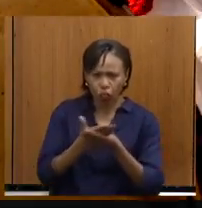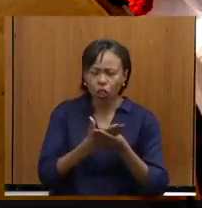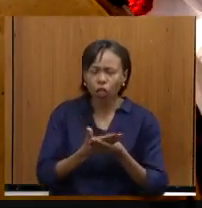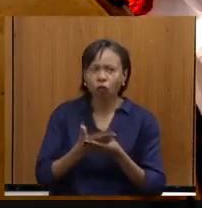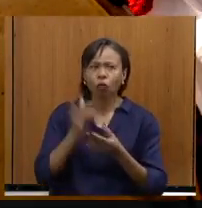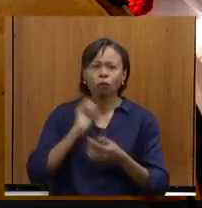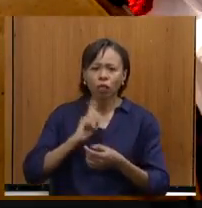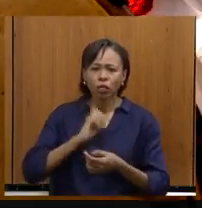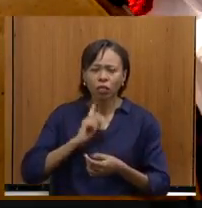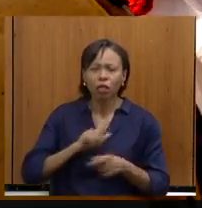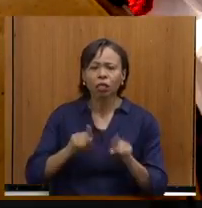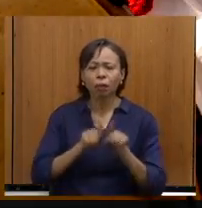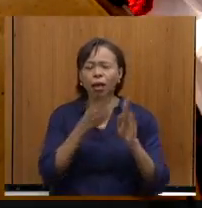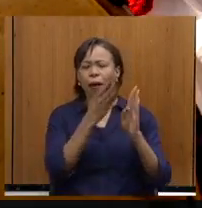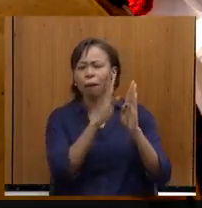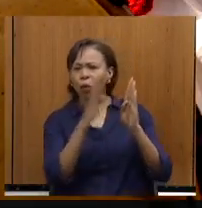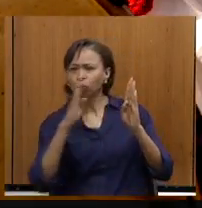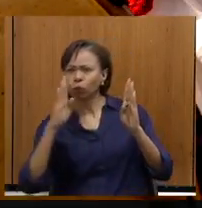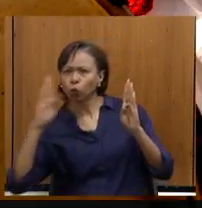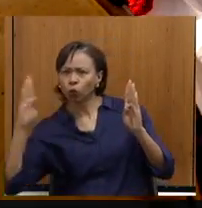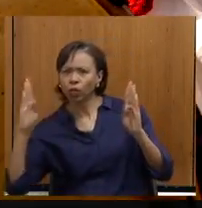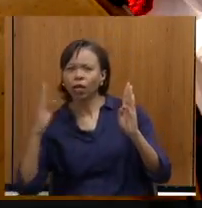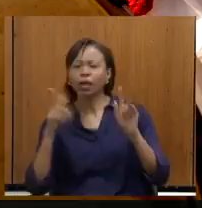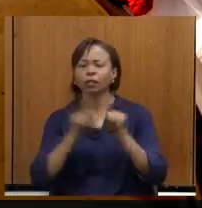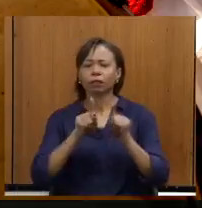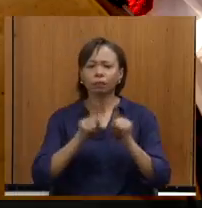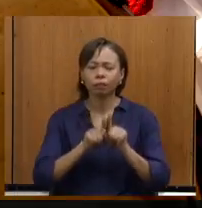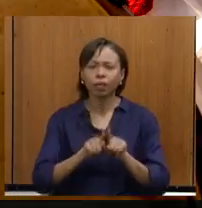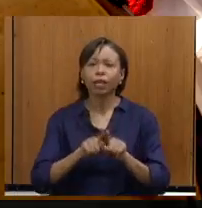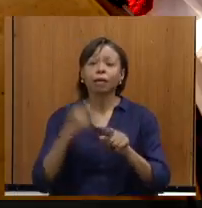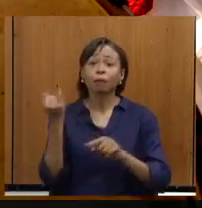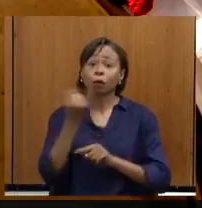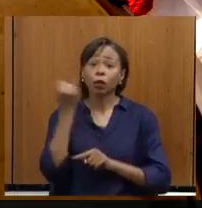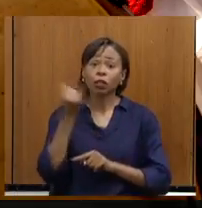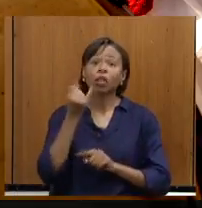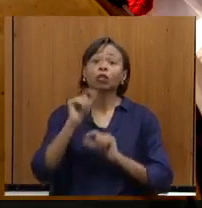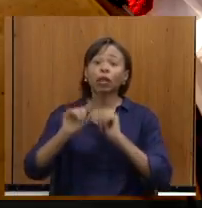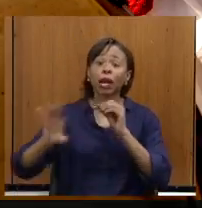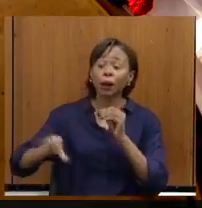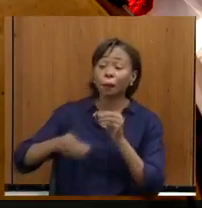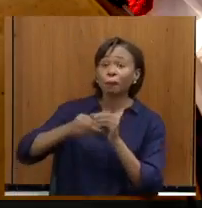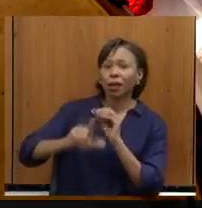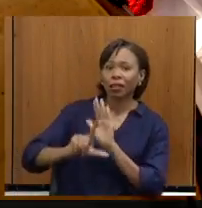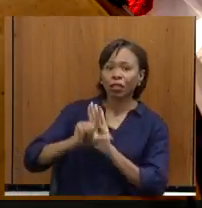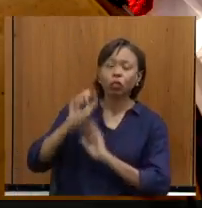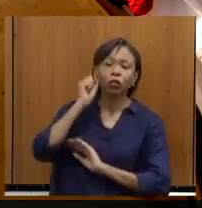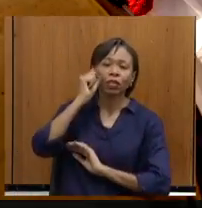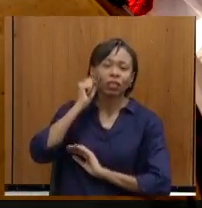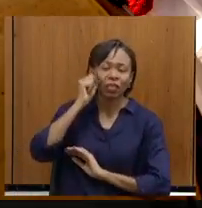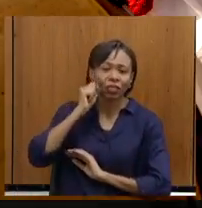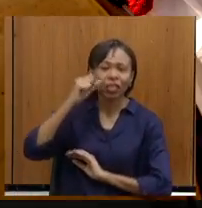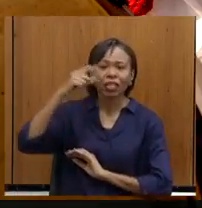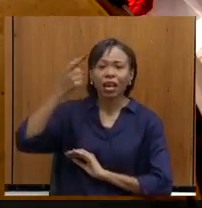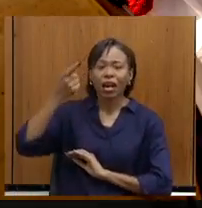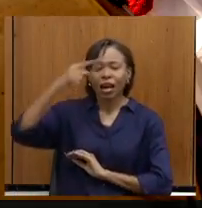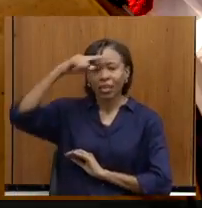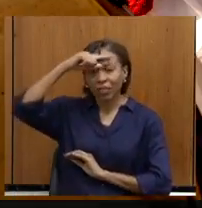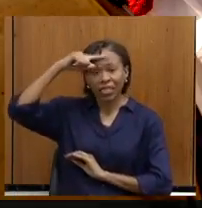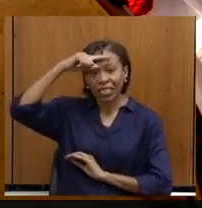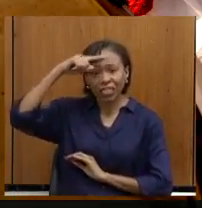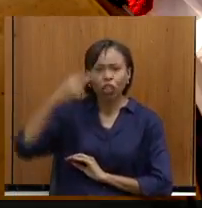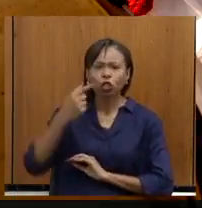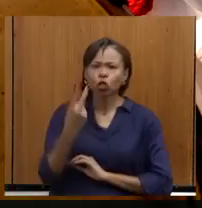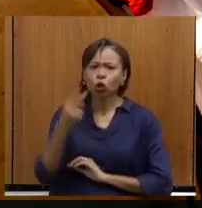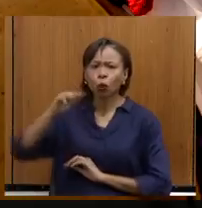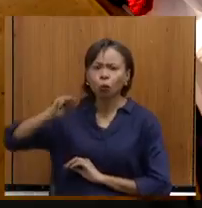captados, a biblioteca também, ressalta a importância da emenda do senador Antônio Anastasia de 2 milhões